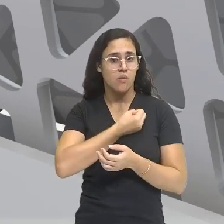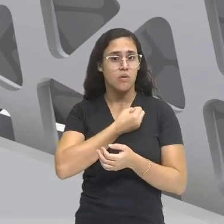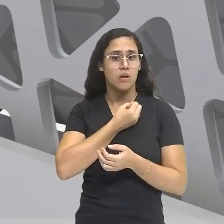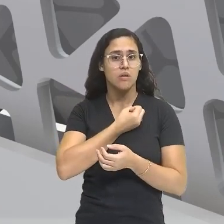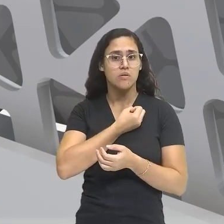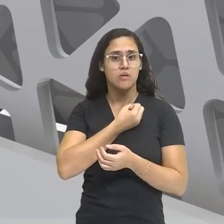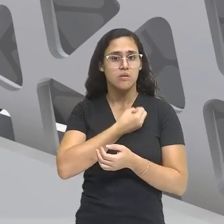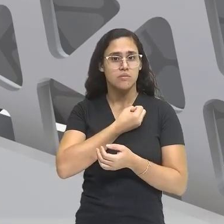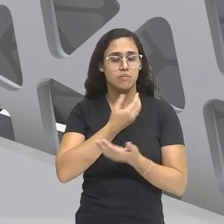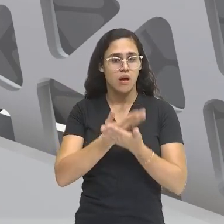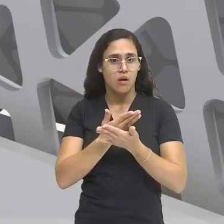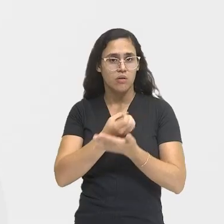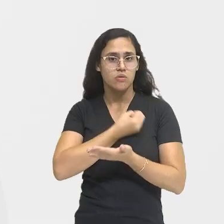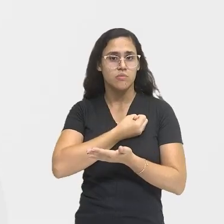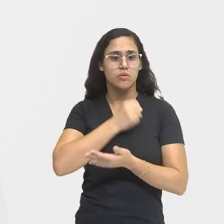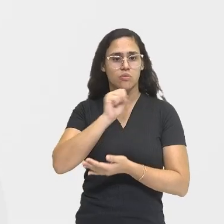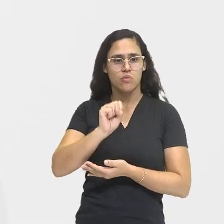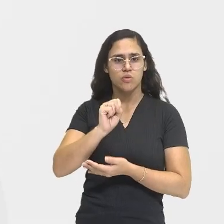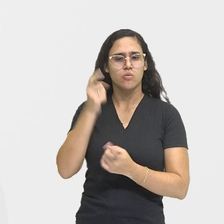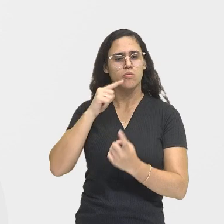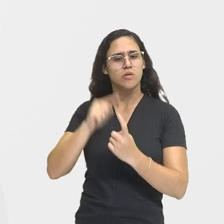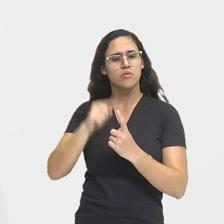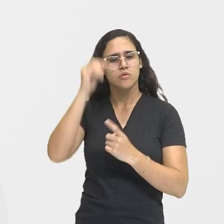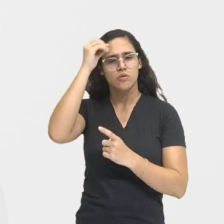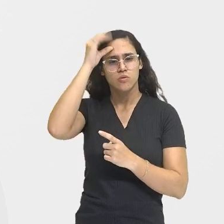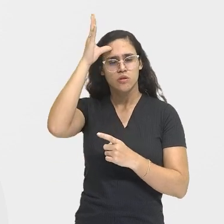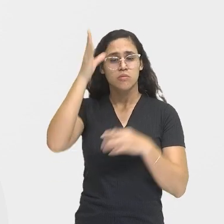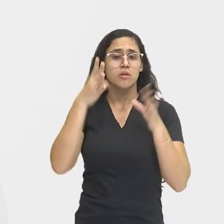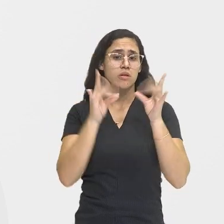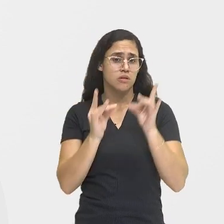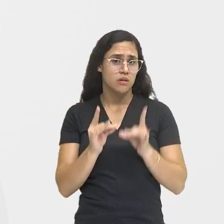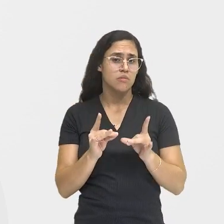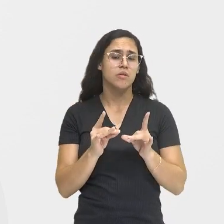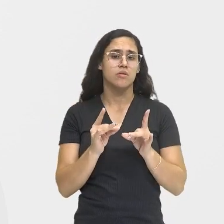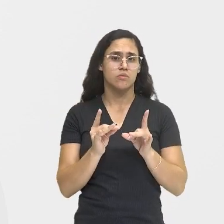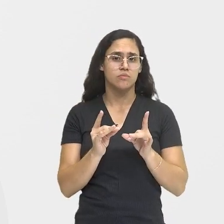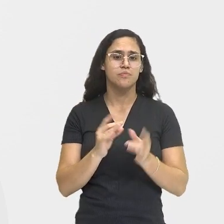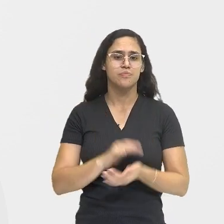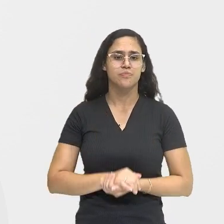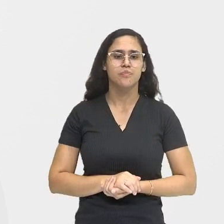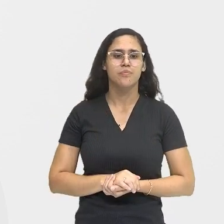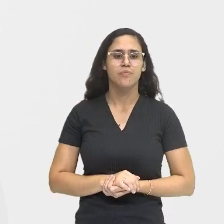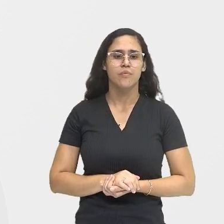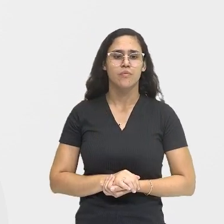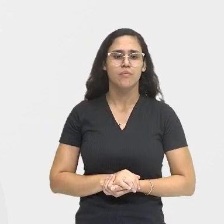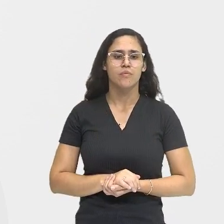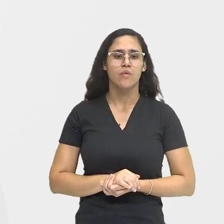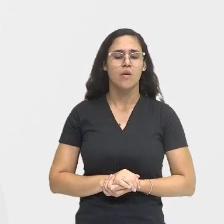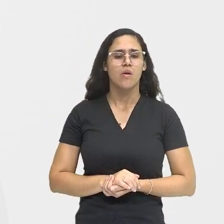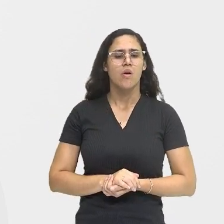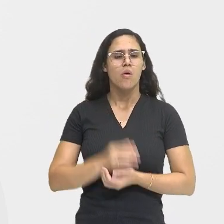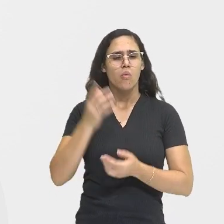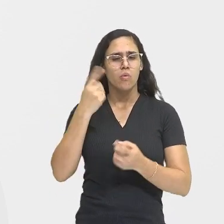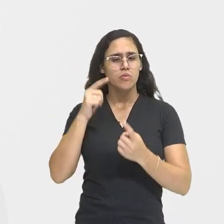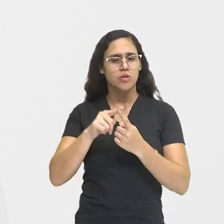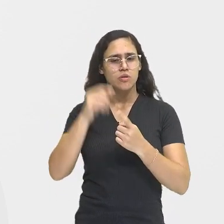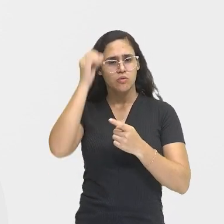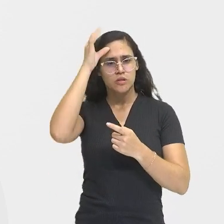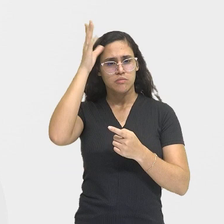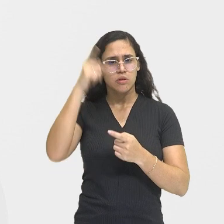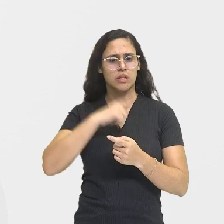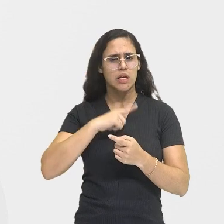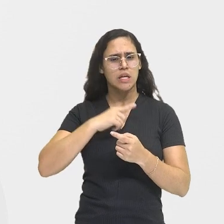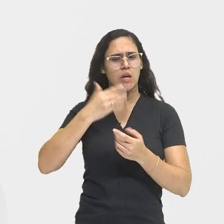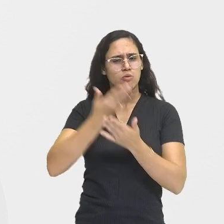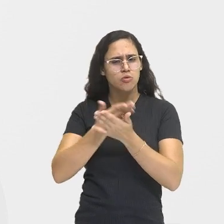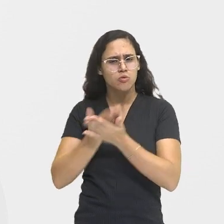Vamos ver o nosso objeto de conhecimento e também o detalhamento dessa aula. Objeto nós temos a compreensão das transformações